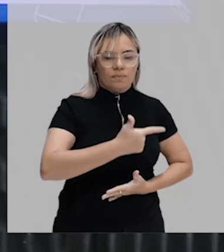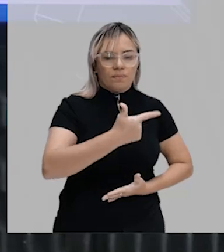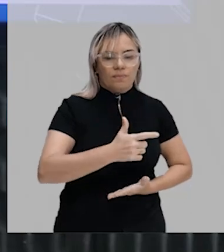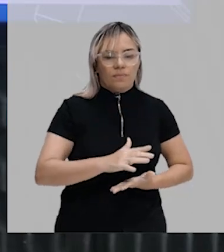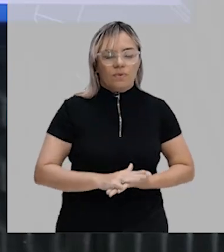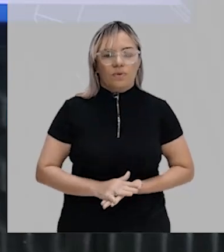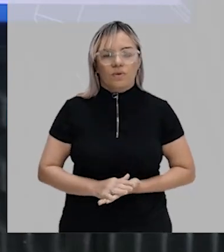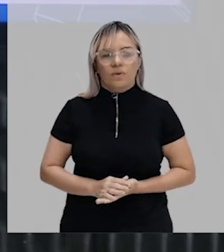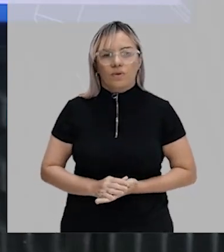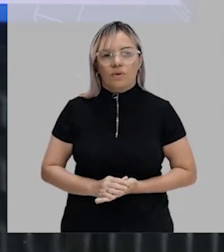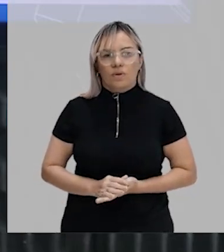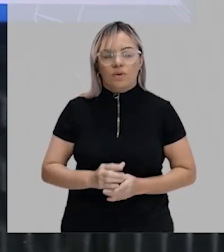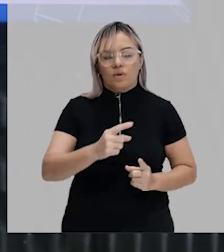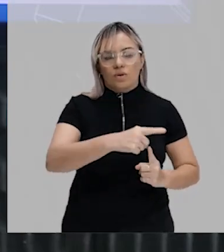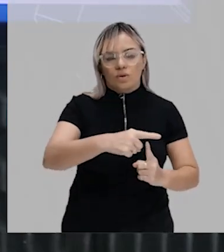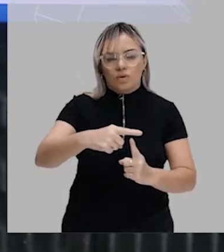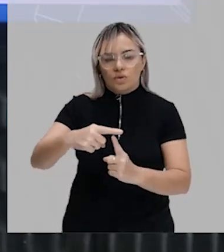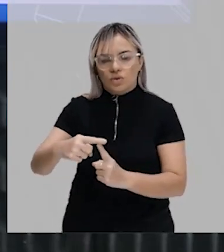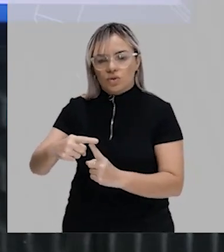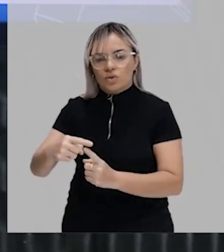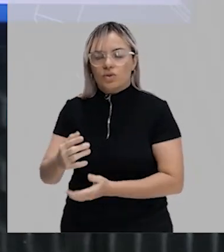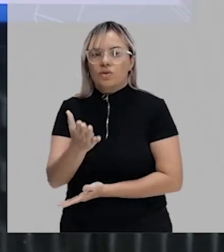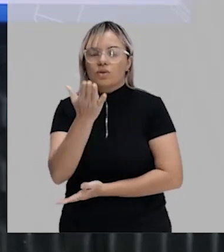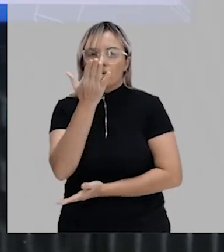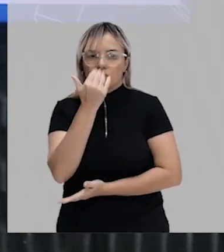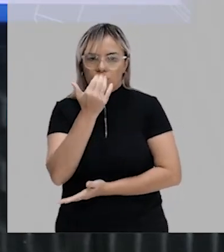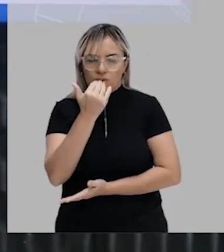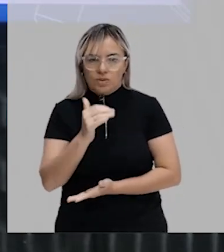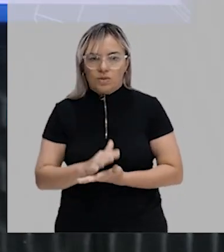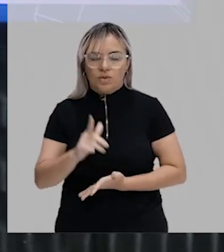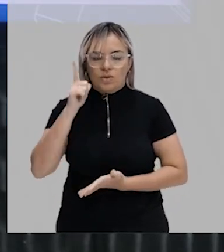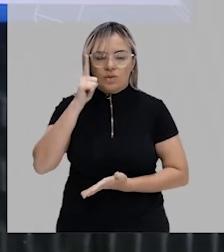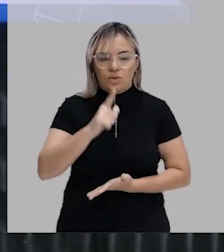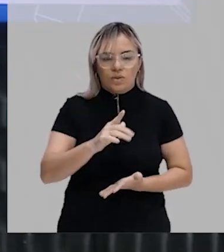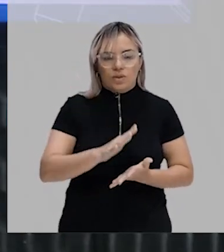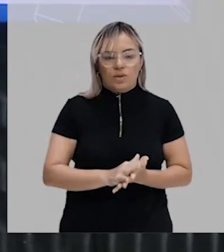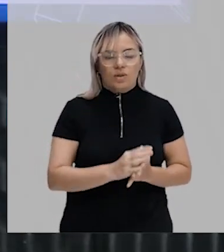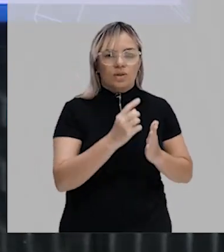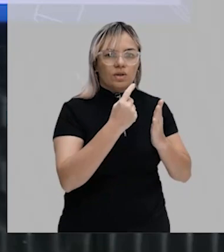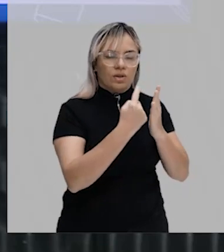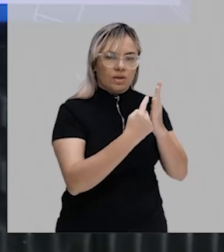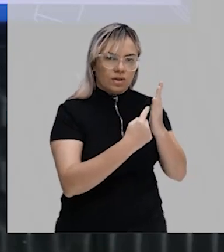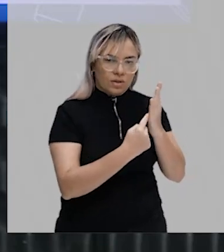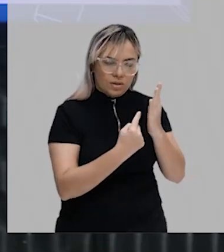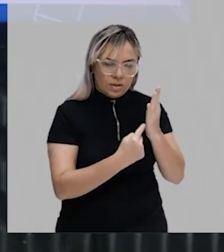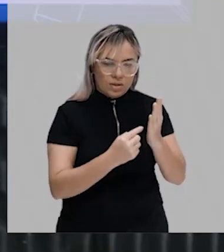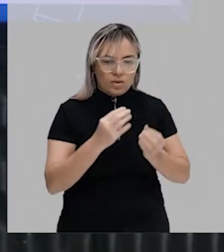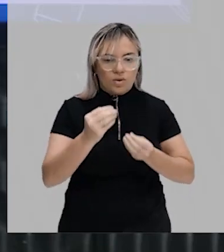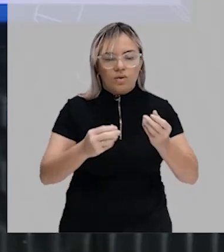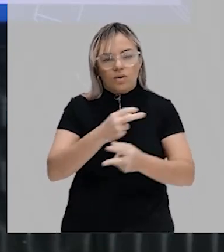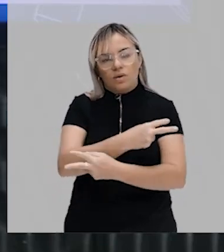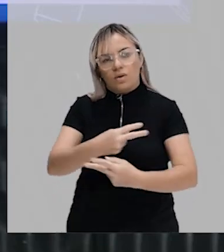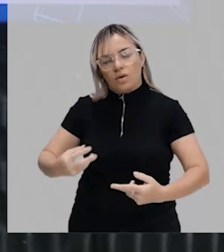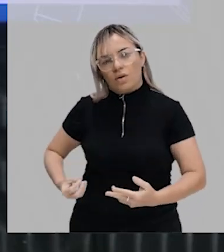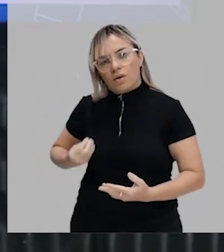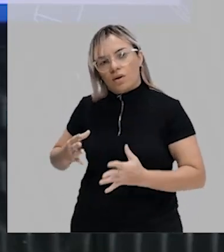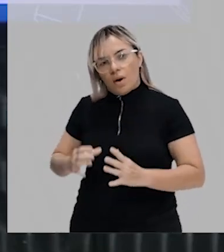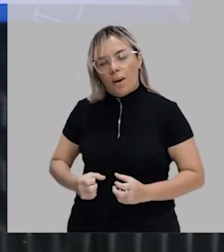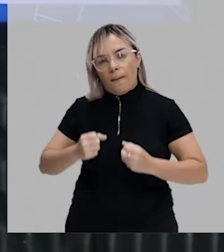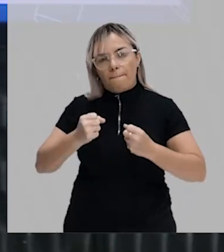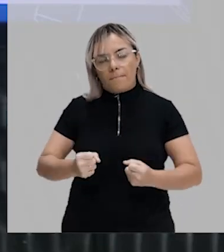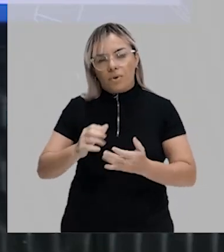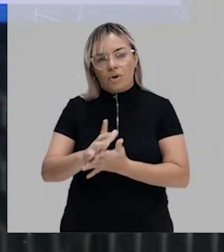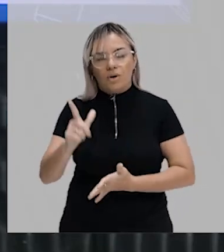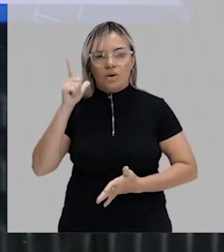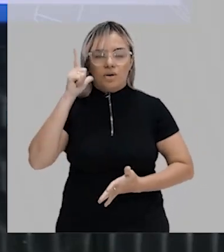os tipos de obtenção de alimentos, quais são. Nós classificamos os seres vivos de acordo com a maneira como eles podem obter,